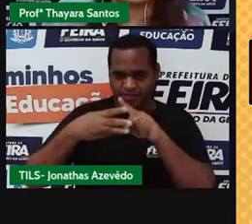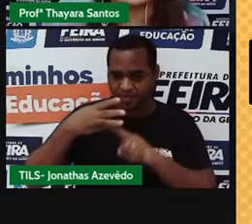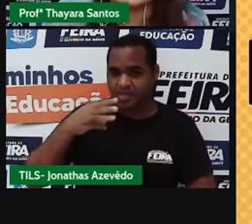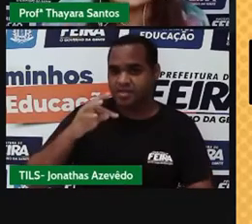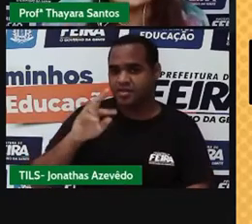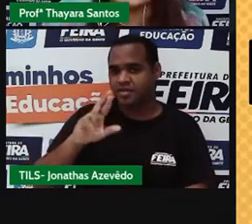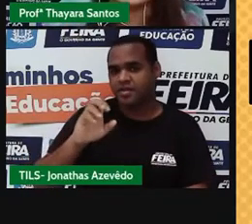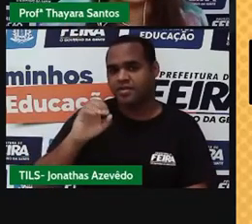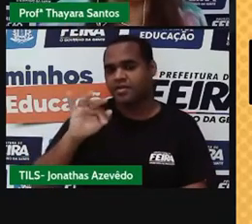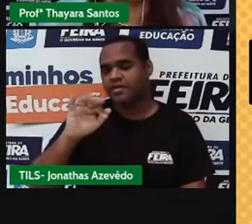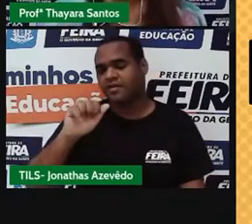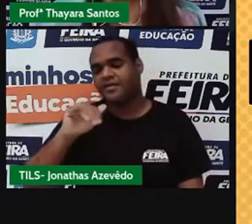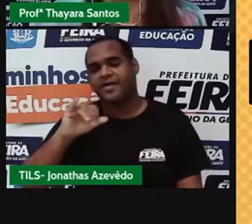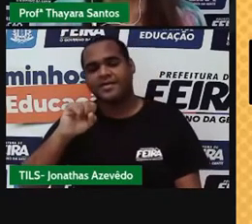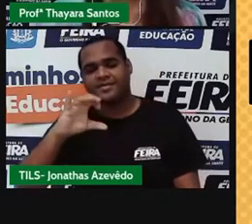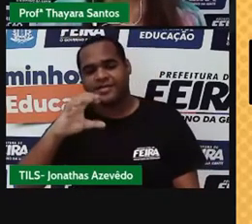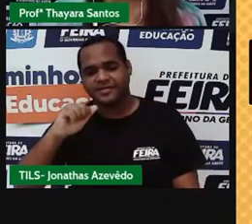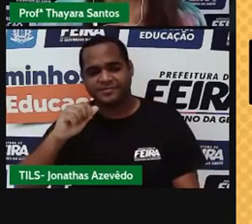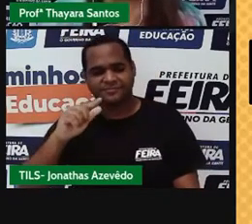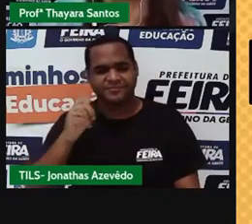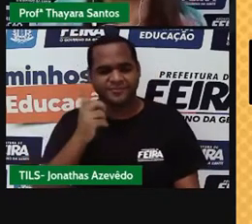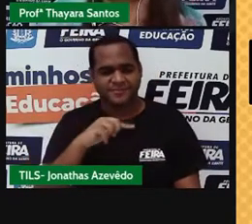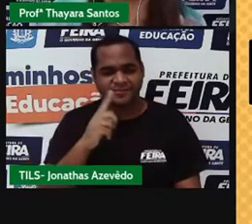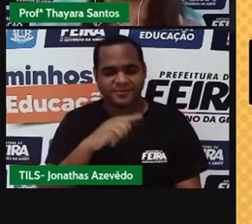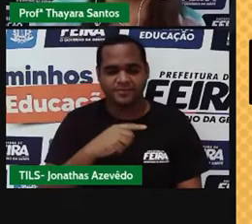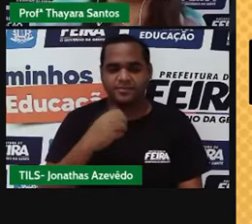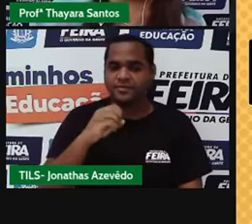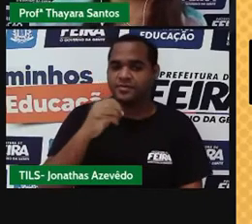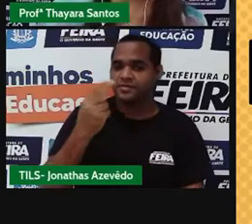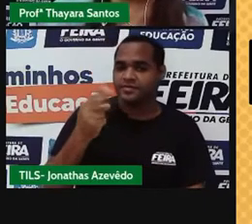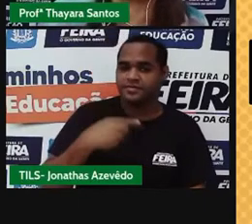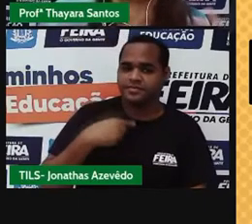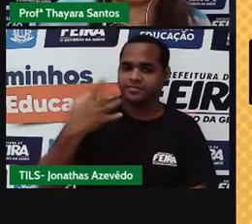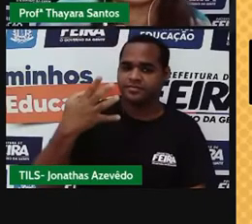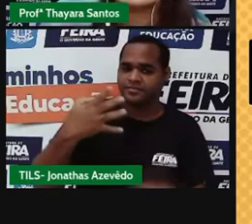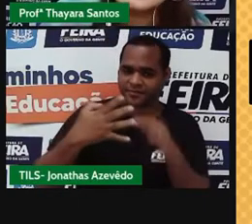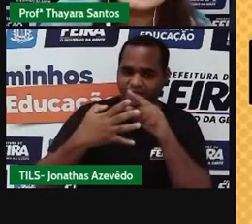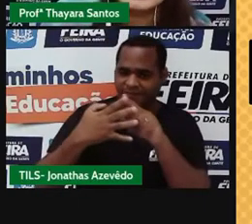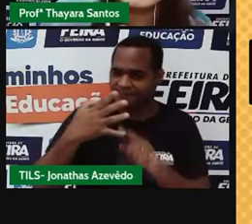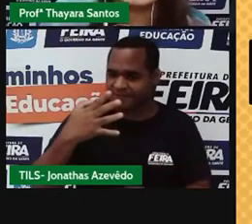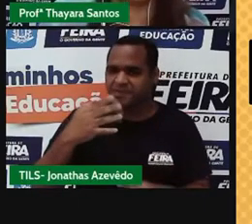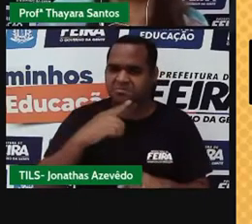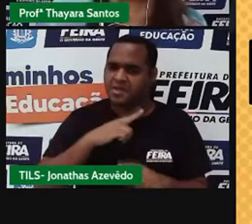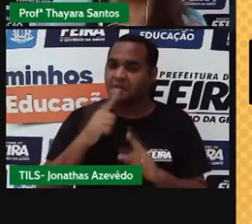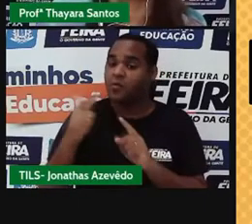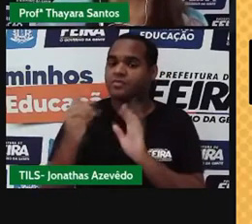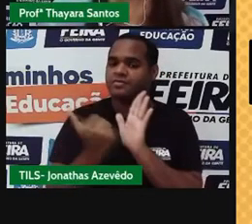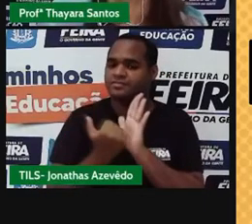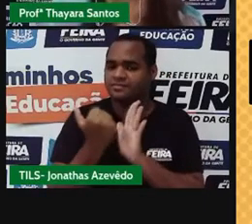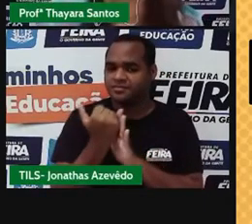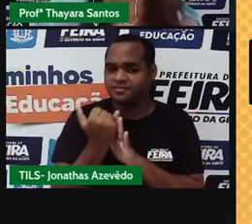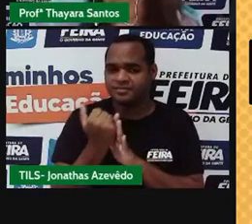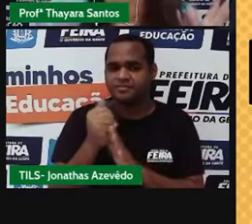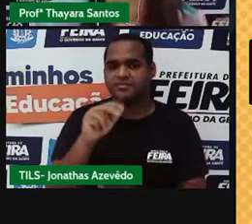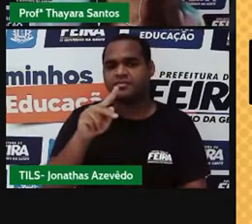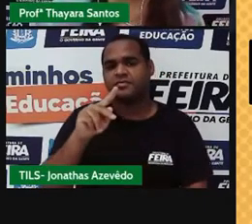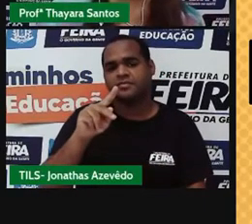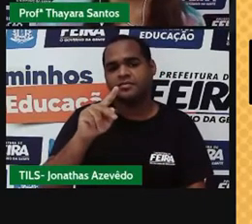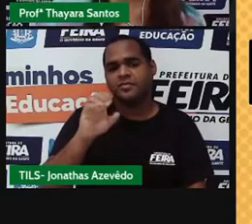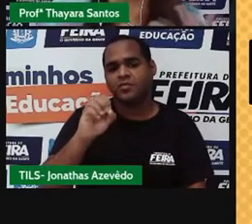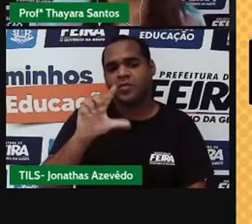fases naquela mistura. E quando eu tenho quatro fases ou mais, aí eu chamo de mistura